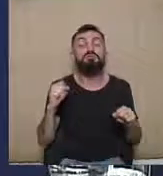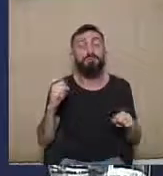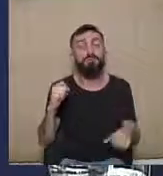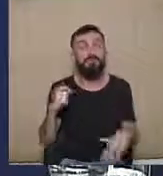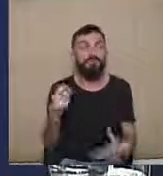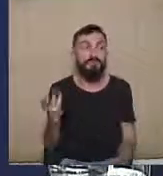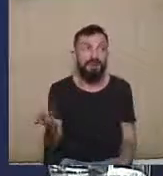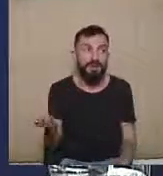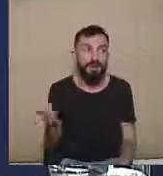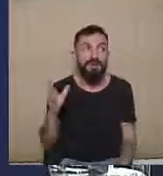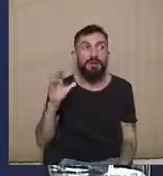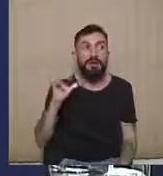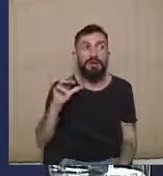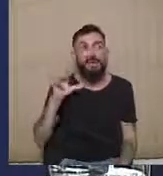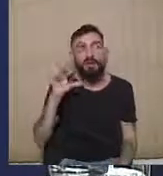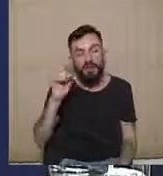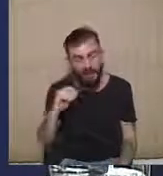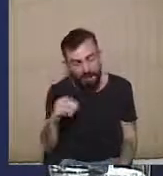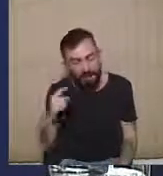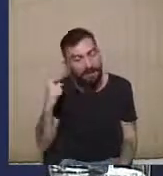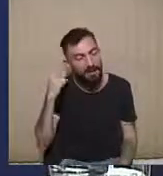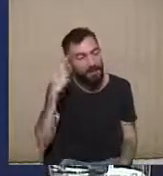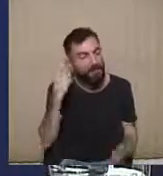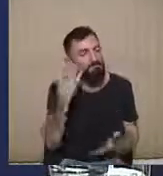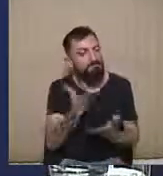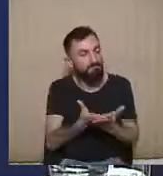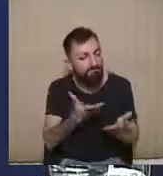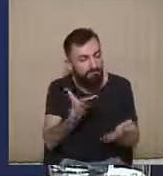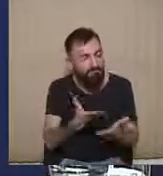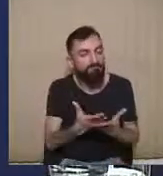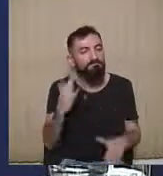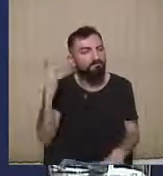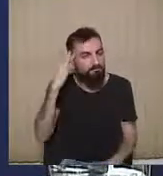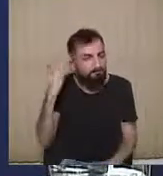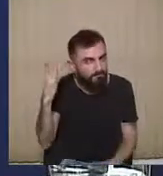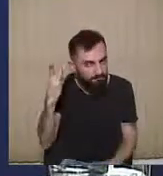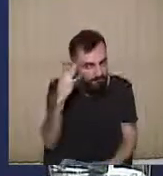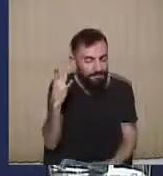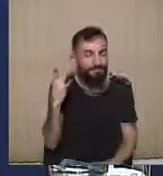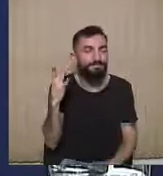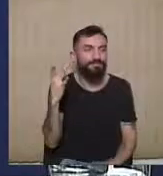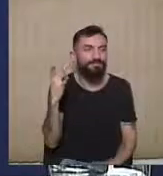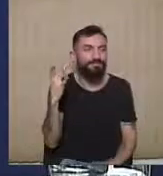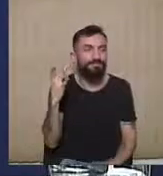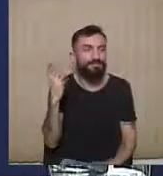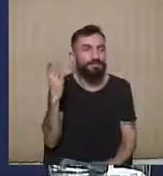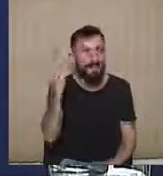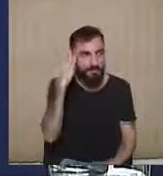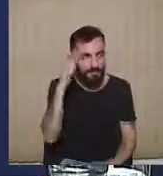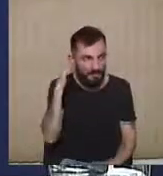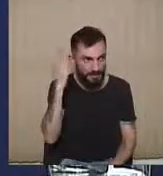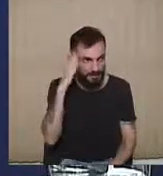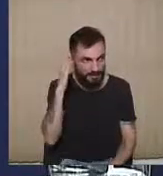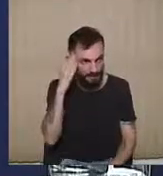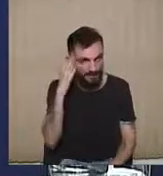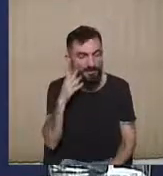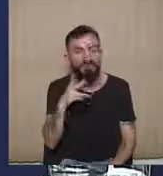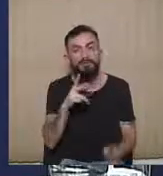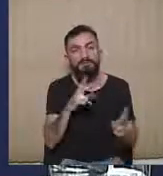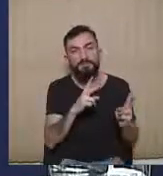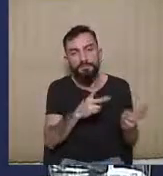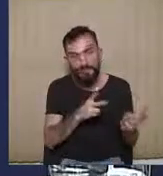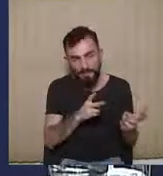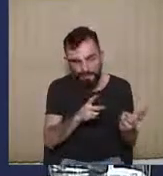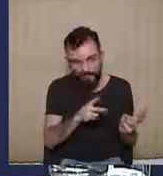lógico, no exercício racional, compreensível da interpretação, da da